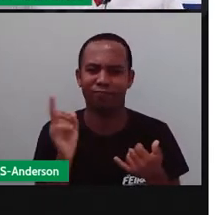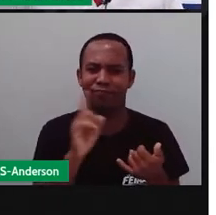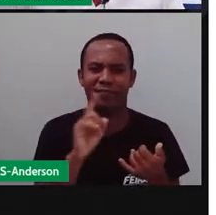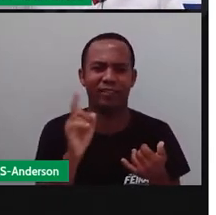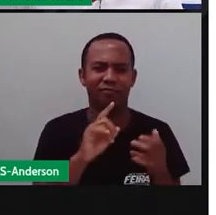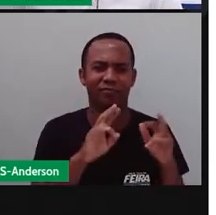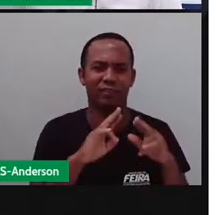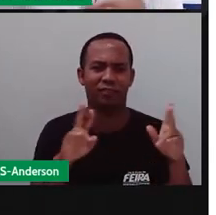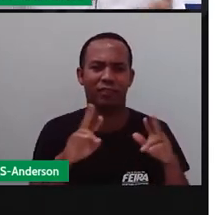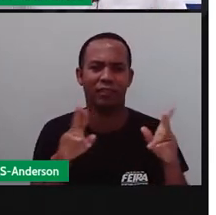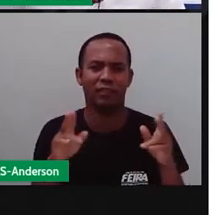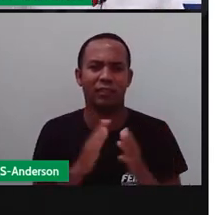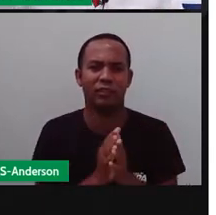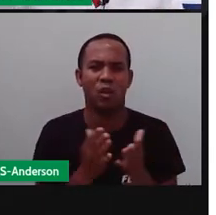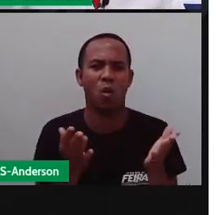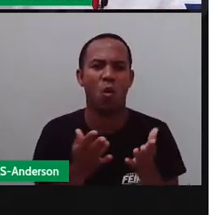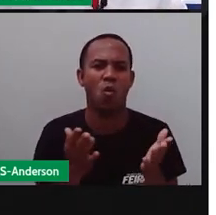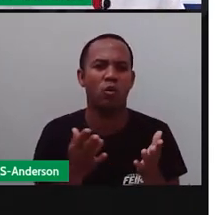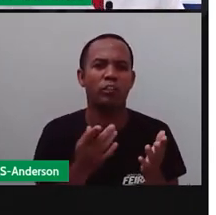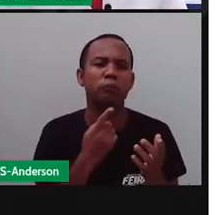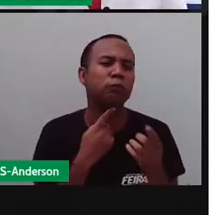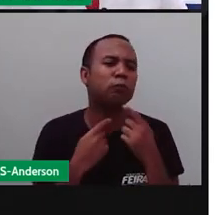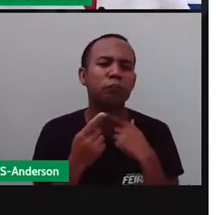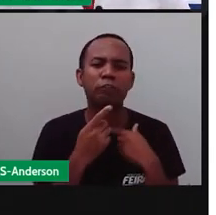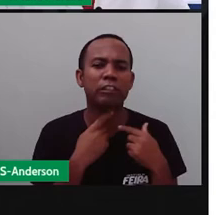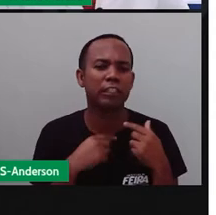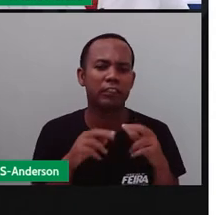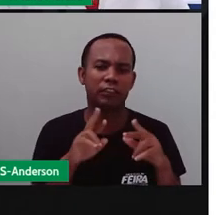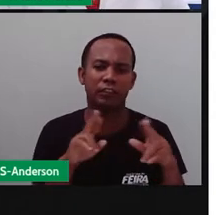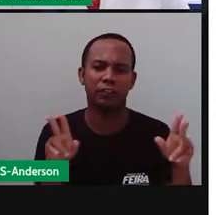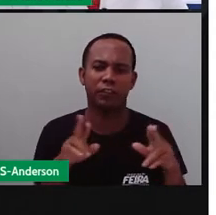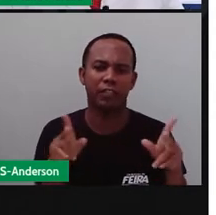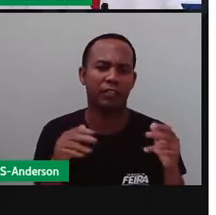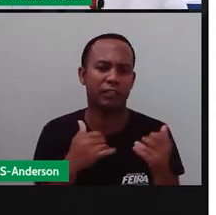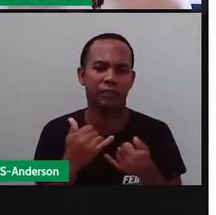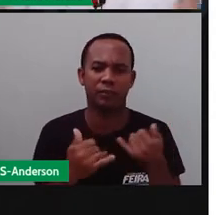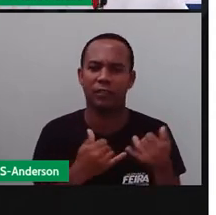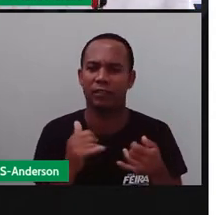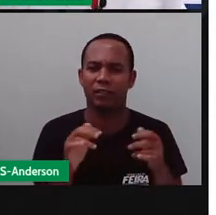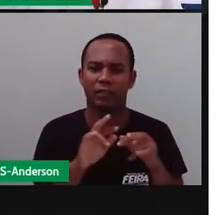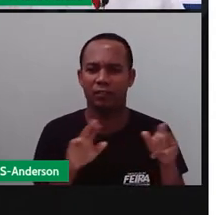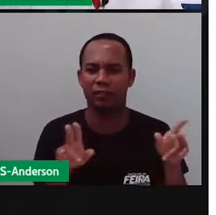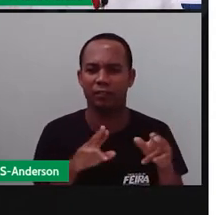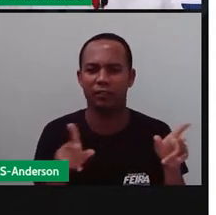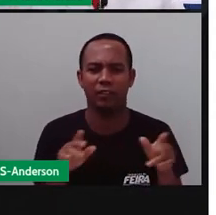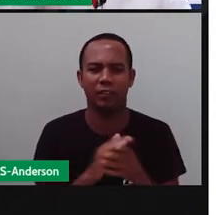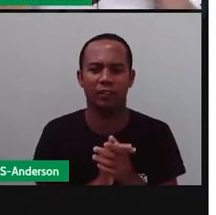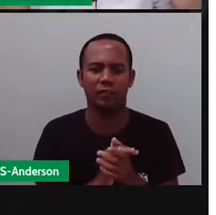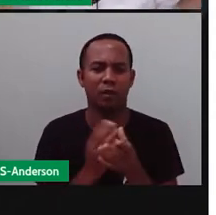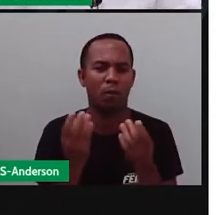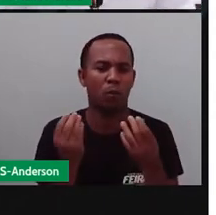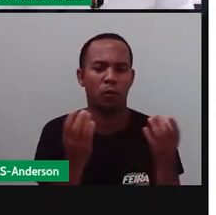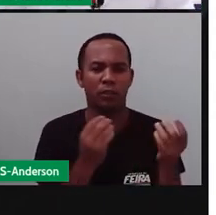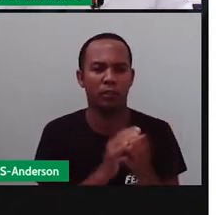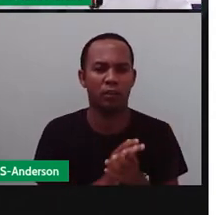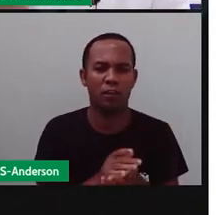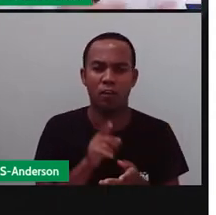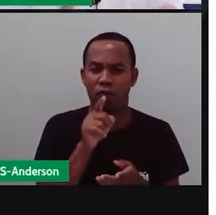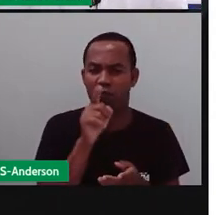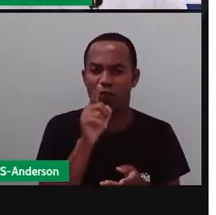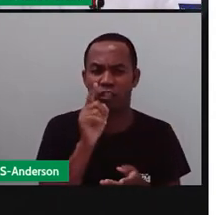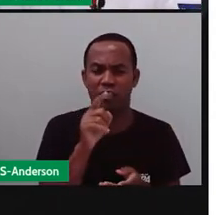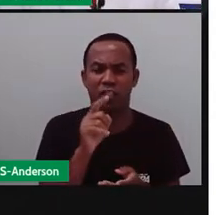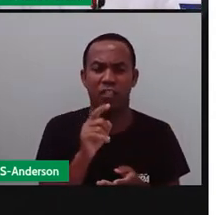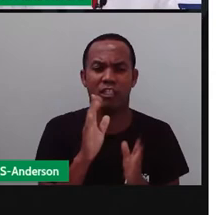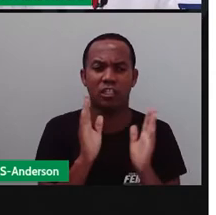existentes e o interesse das crianças em outros tipos de música e brincadeiras está crescendo aí muito. Inclusive, vocês que estão